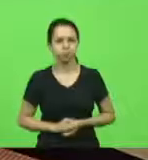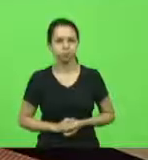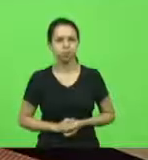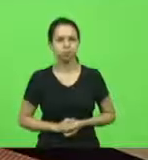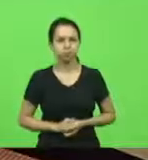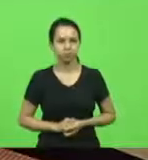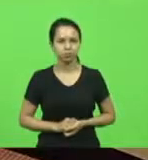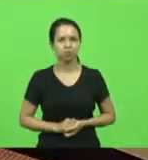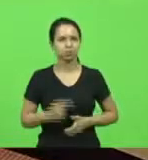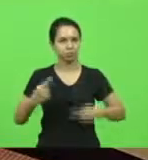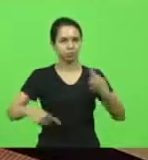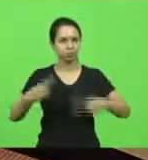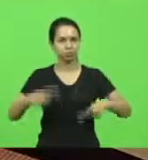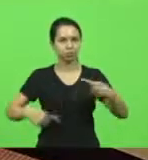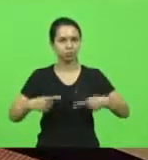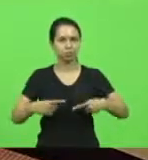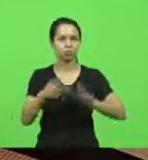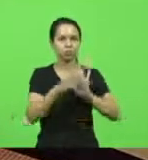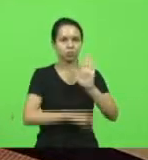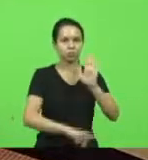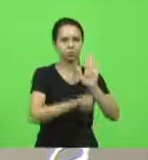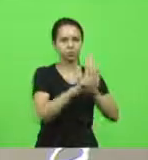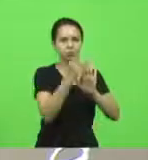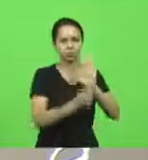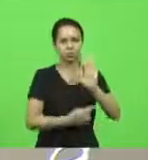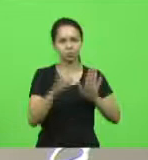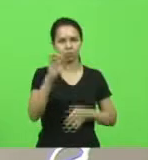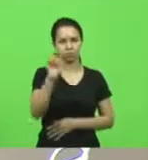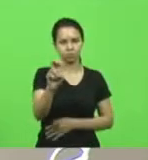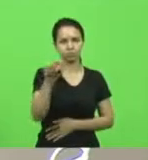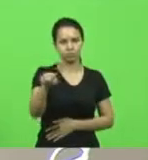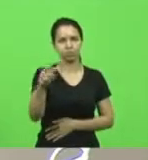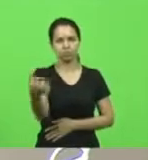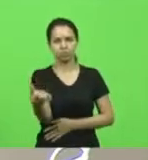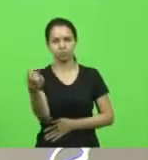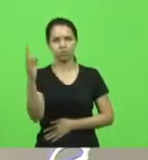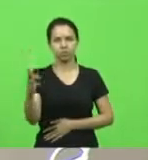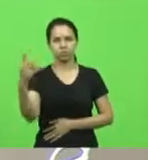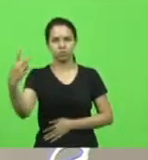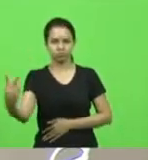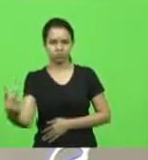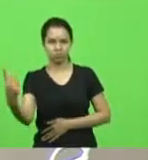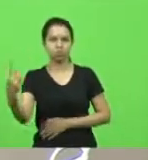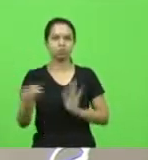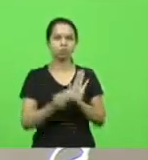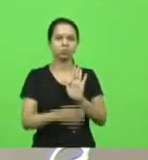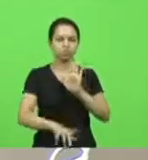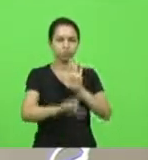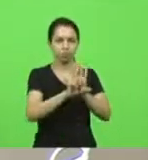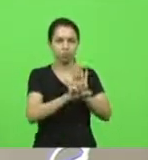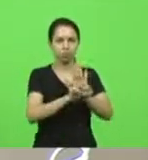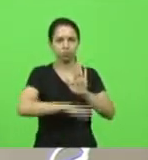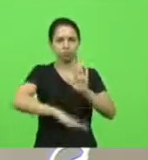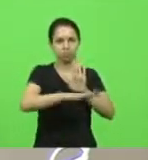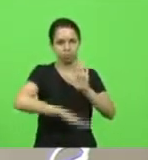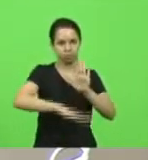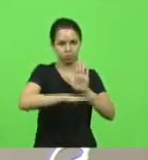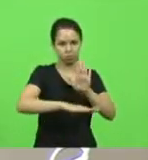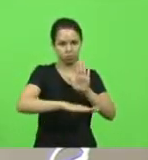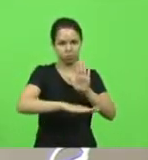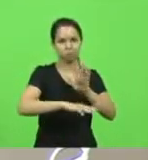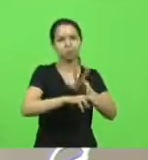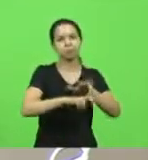Em discussão, projeto de resolução nº.6-2021, origem legislativa. A autoria da mesa